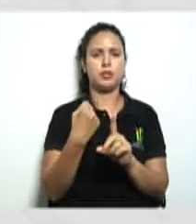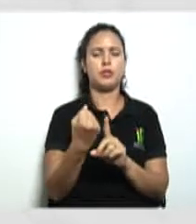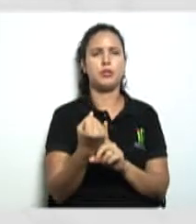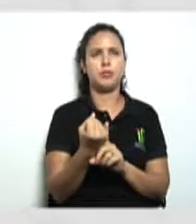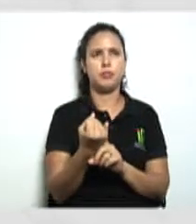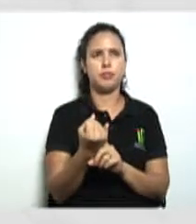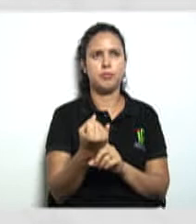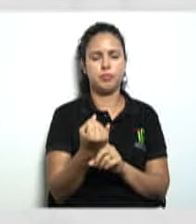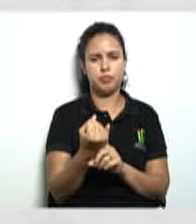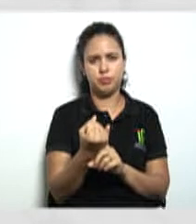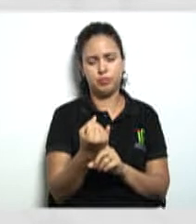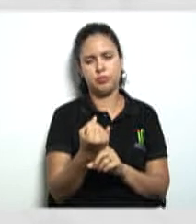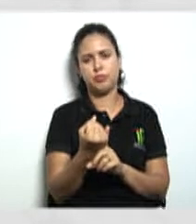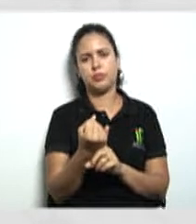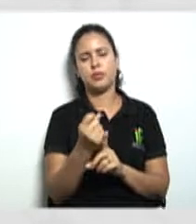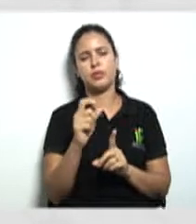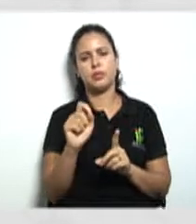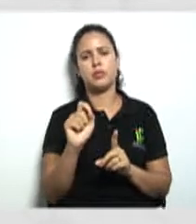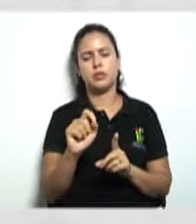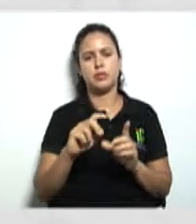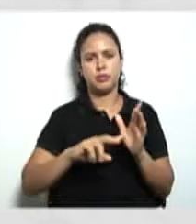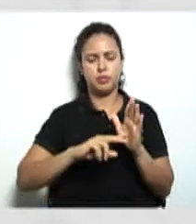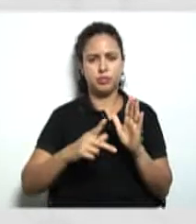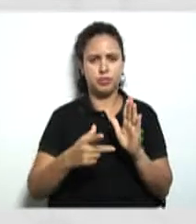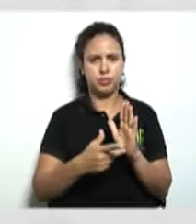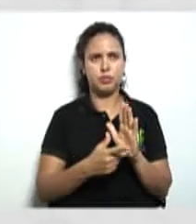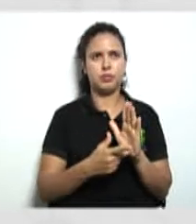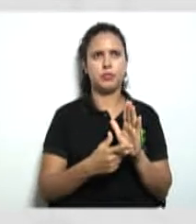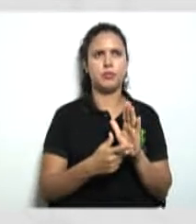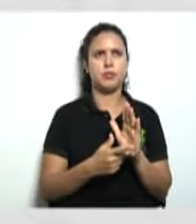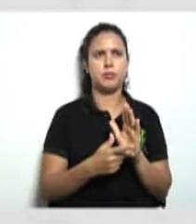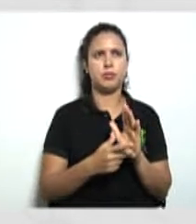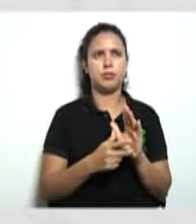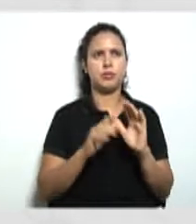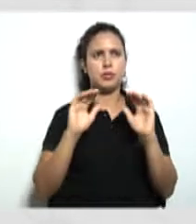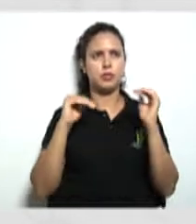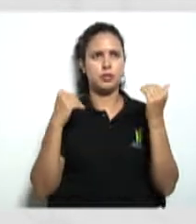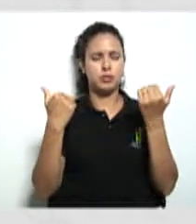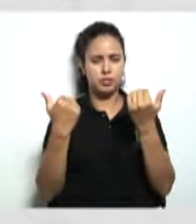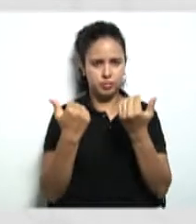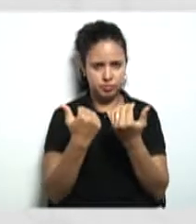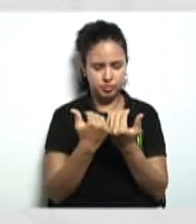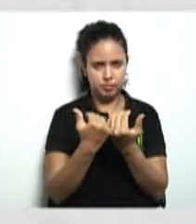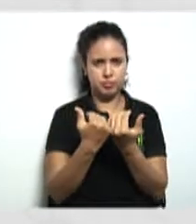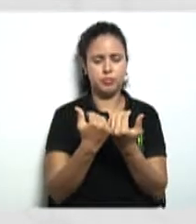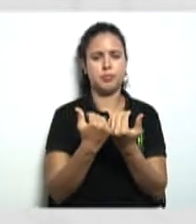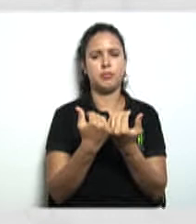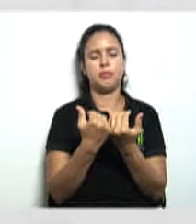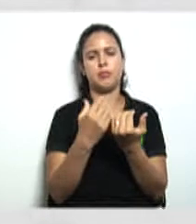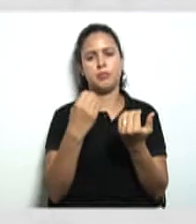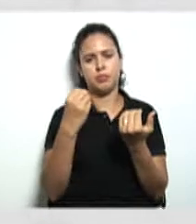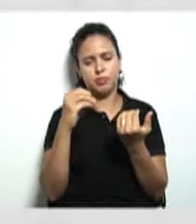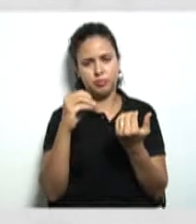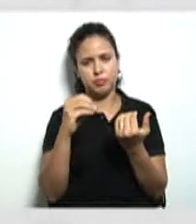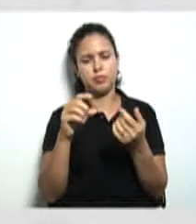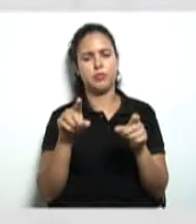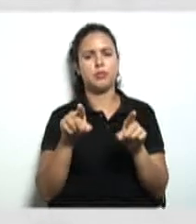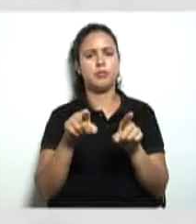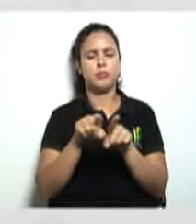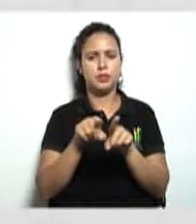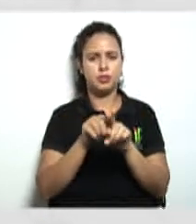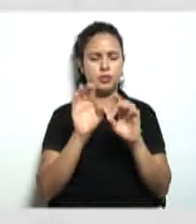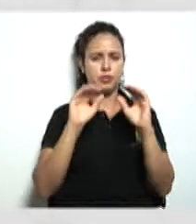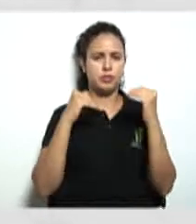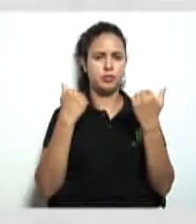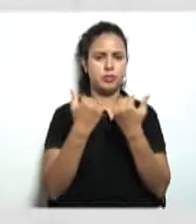sociais que que seria esse aqui ó assembleia geral ordinária e extraordinária e